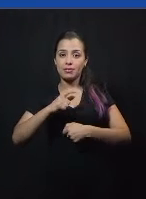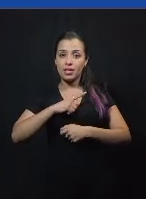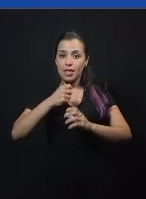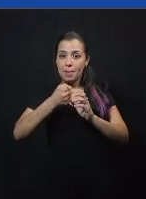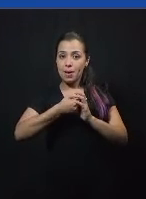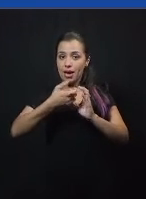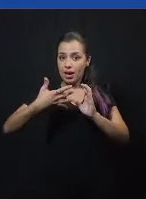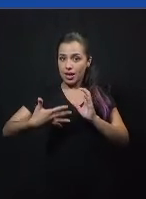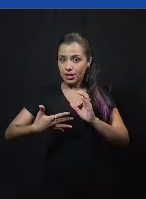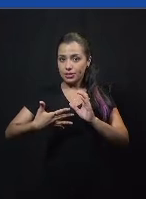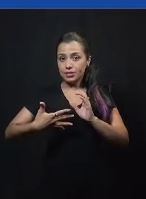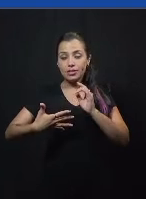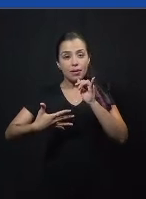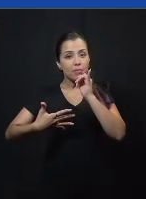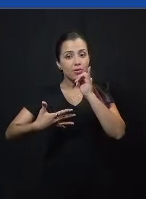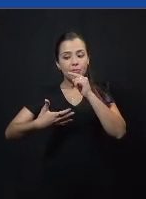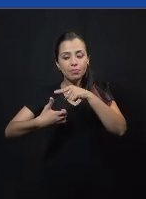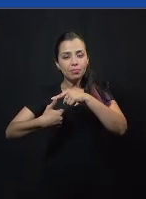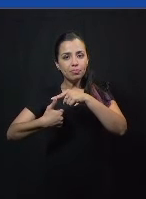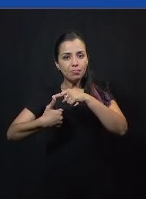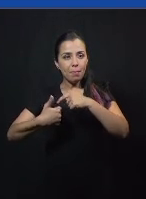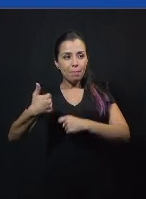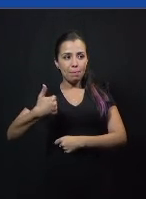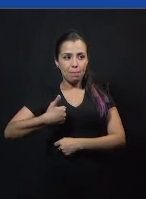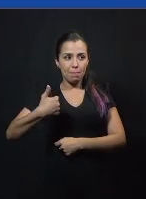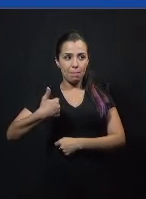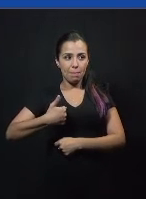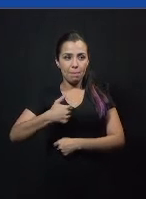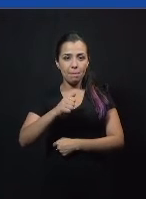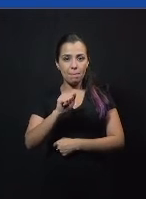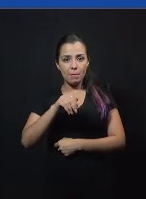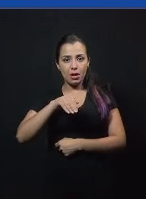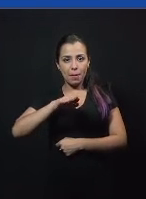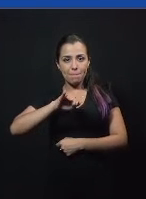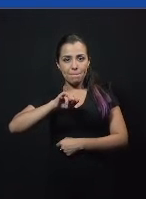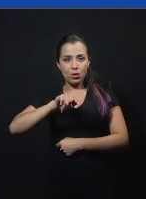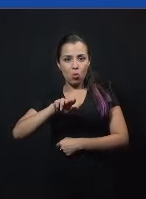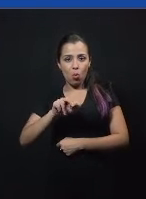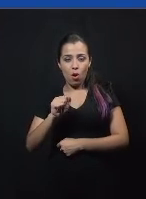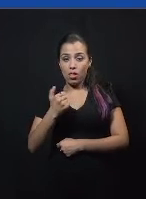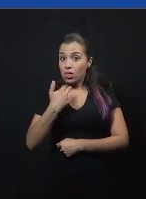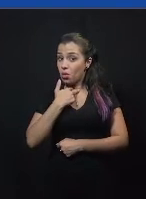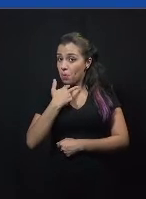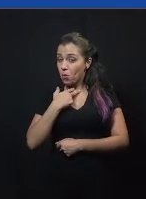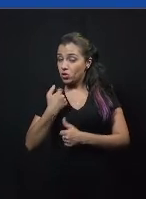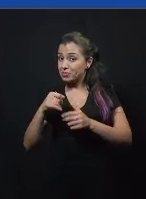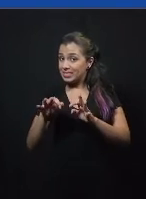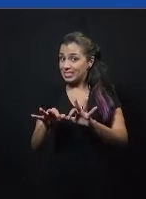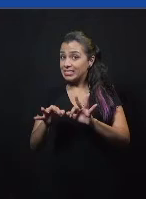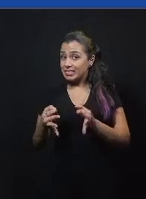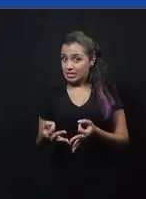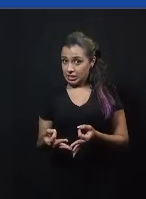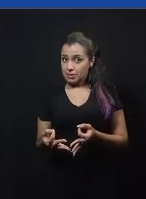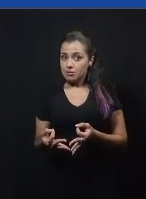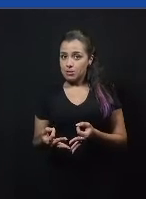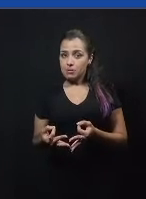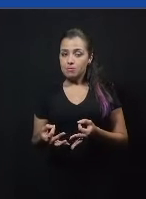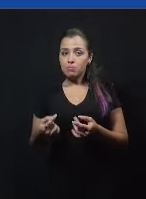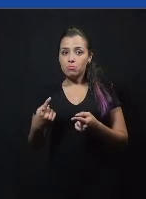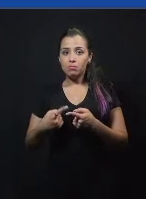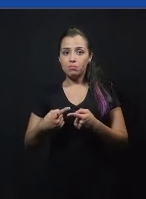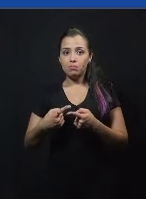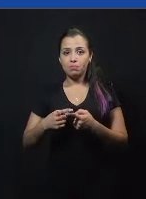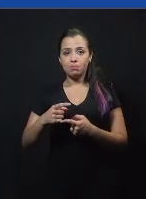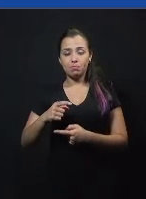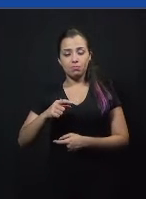A primeira delas é que ela não pode ser ambígua, tá? A moção precisa ser simples e objetiva na sua apresentação, porque é uma moção ambígua, que é